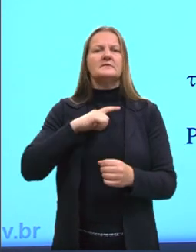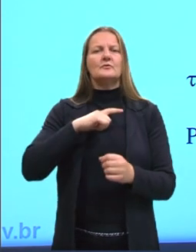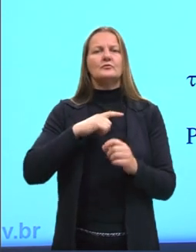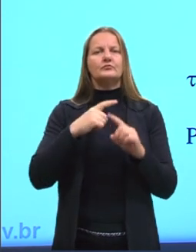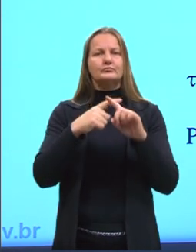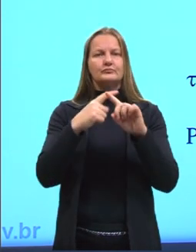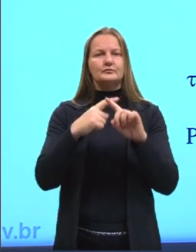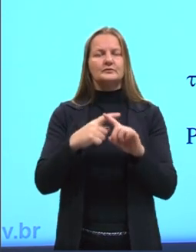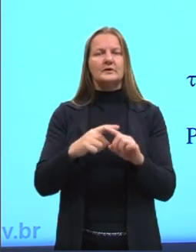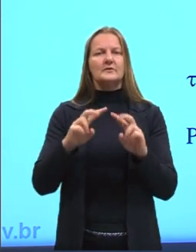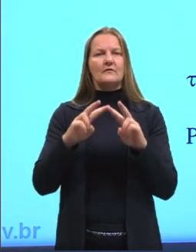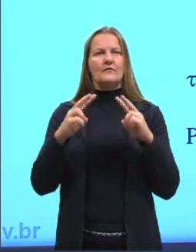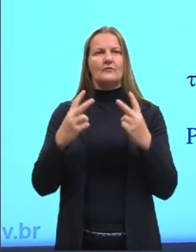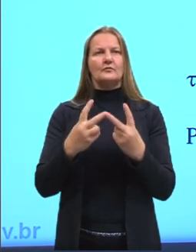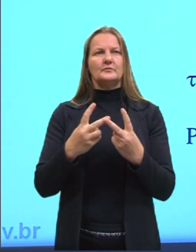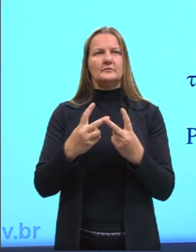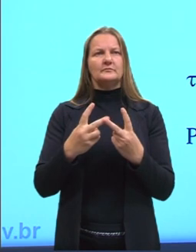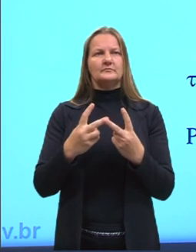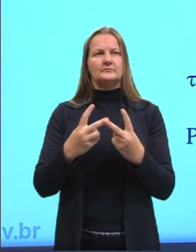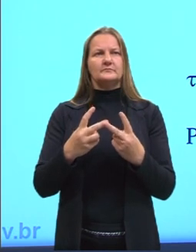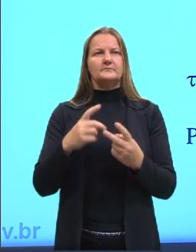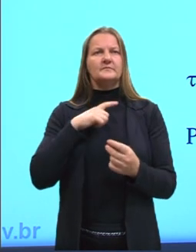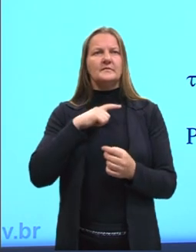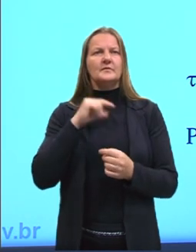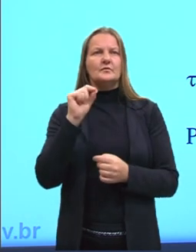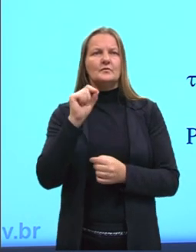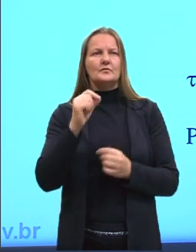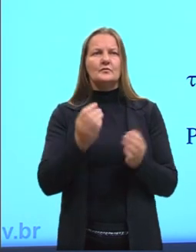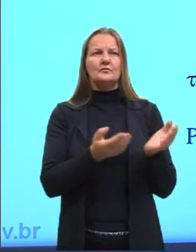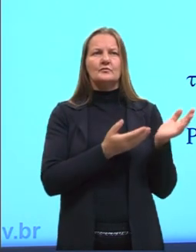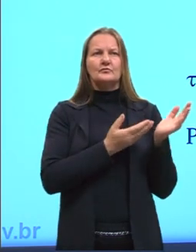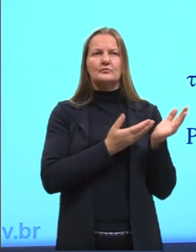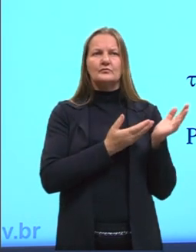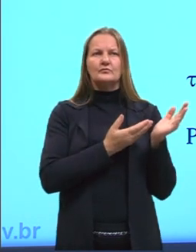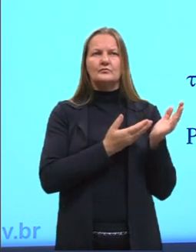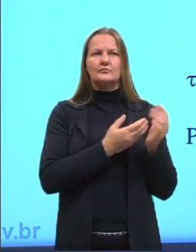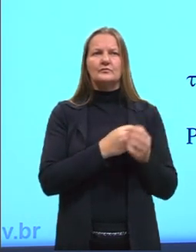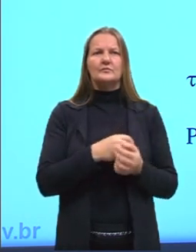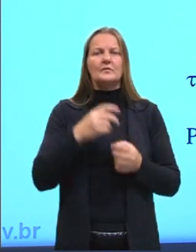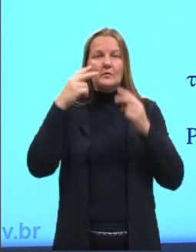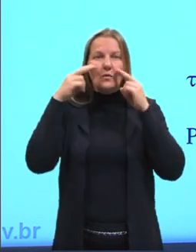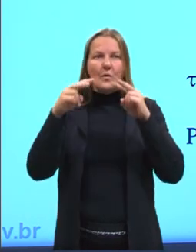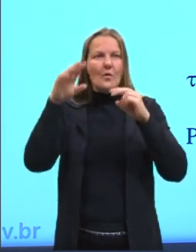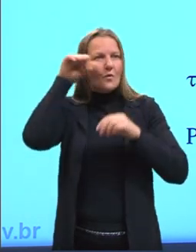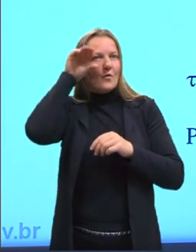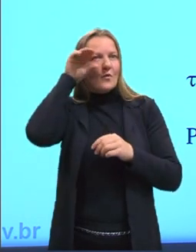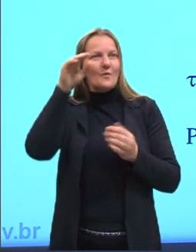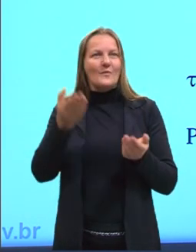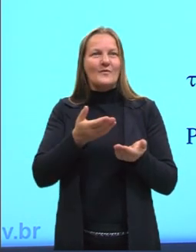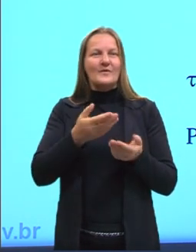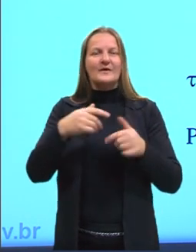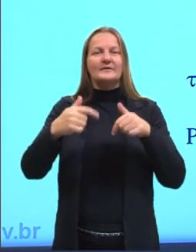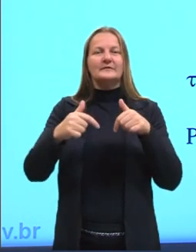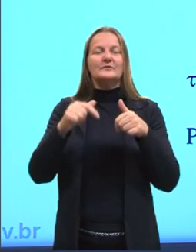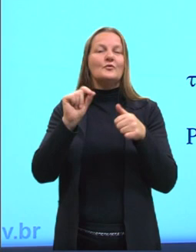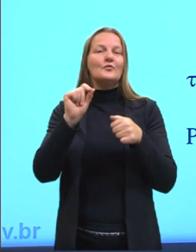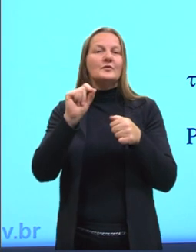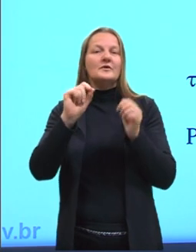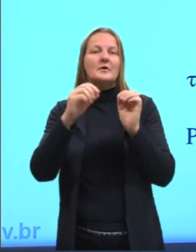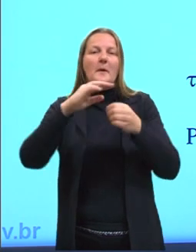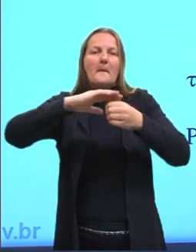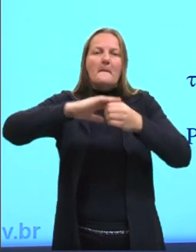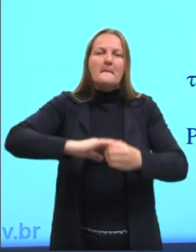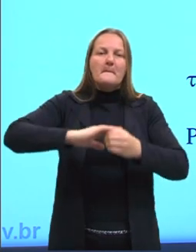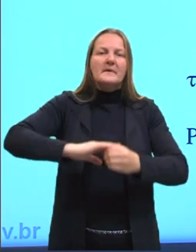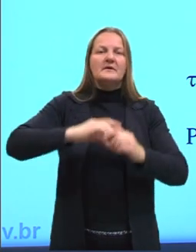variação de volume, que eu tirei deste valor aqui. E no final, a gente pode dizer, então, que o trabalho é igual à pressão